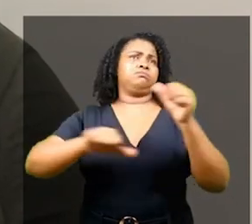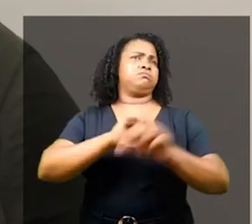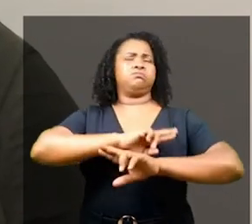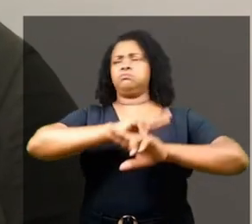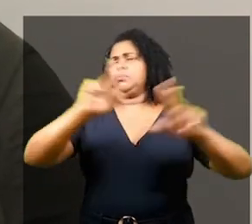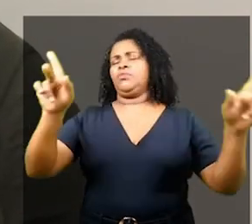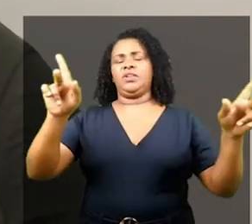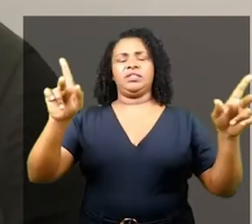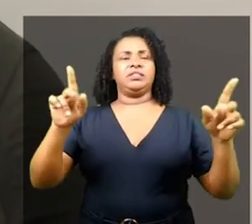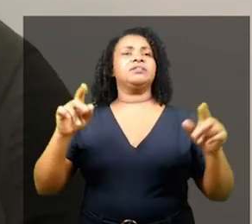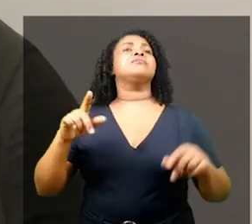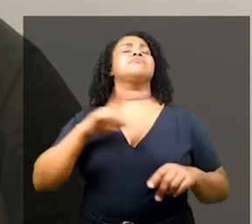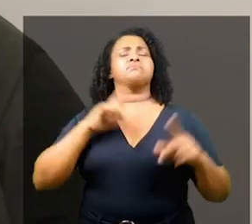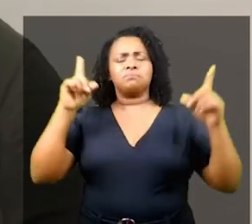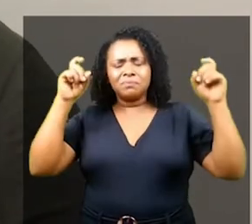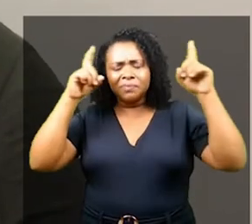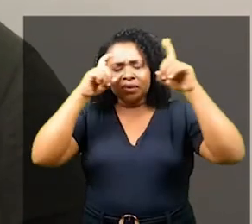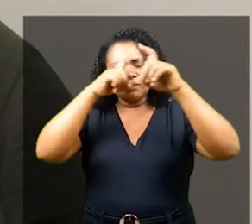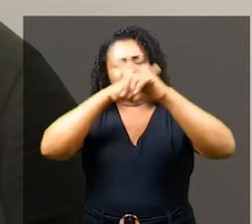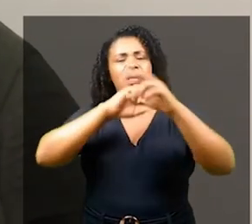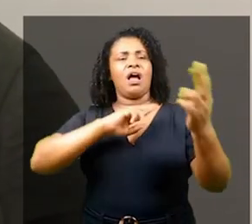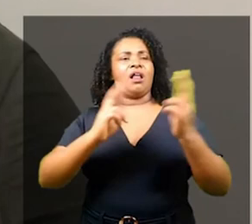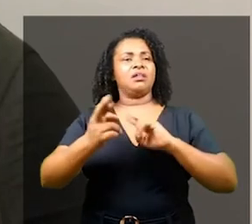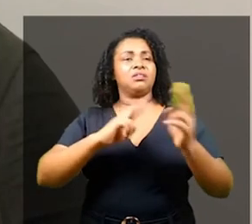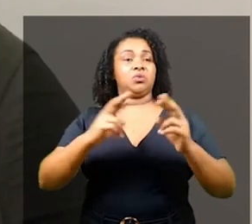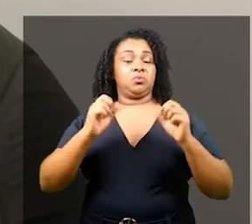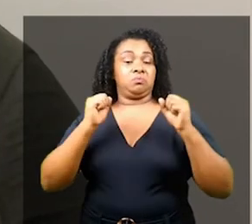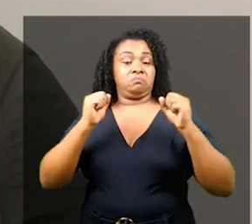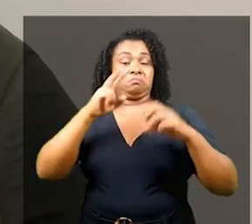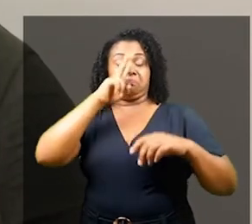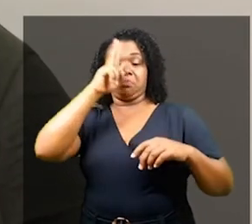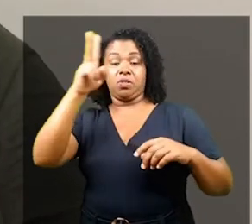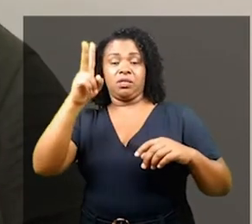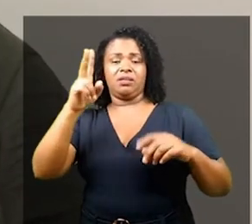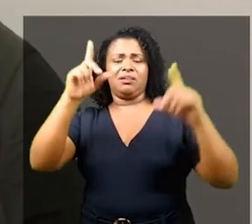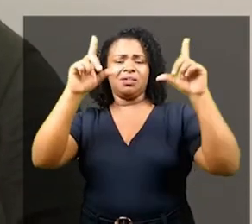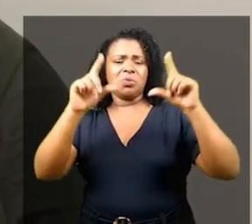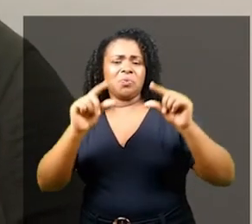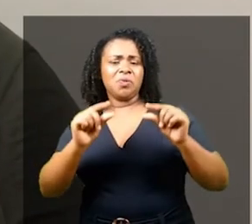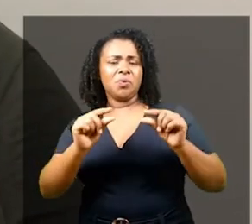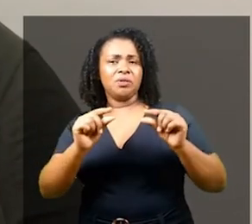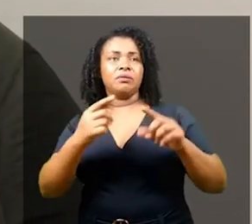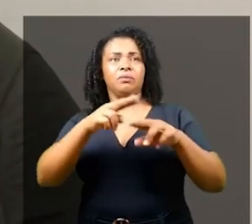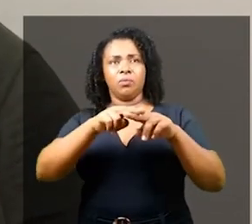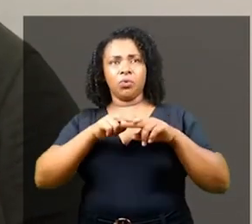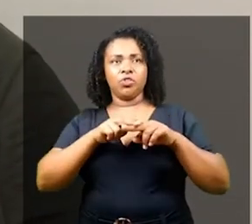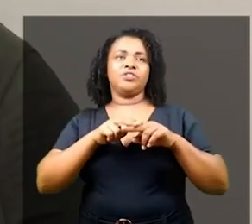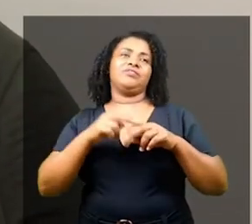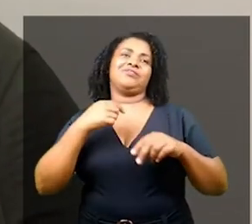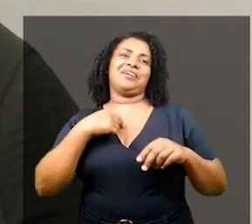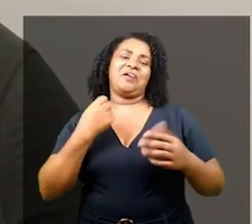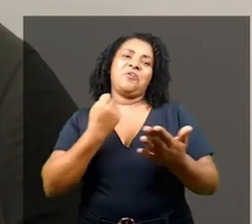Encerrando minha fala. É muito complexo pensar que as relações de poder serão mais amenas